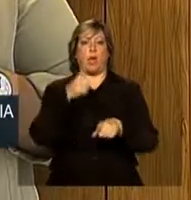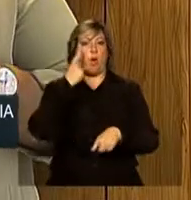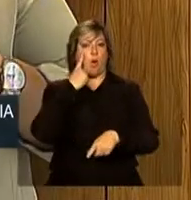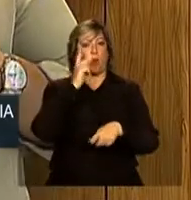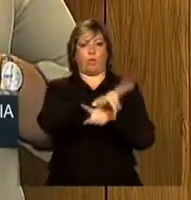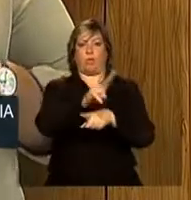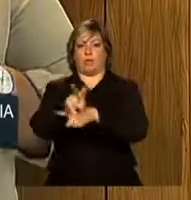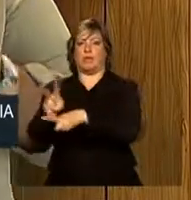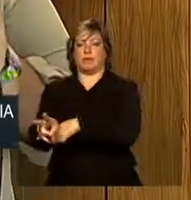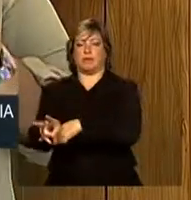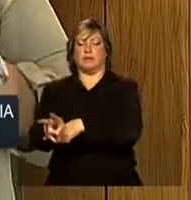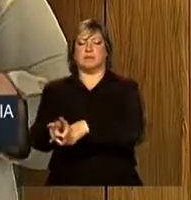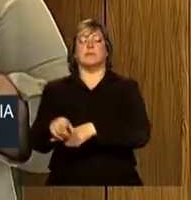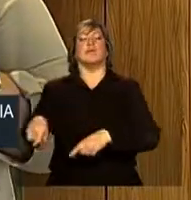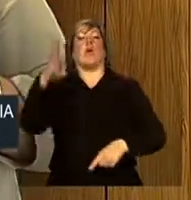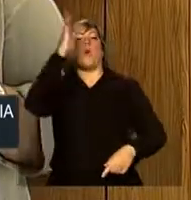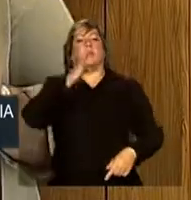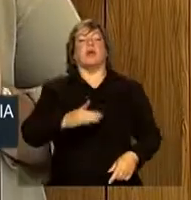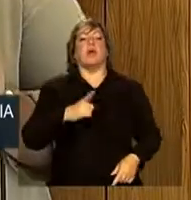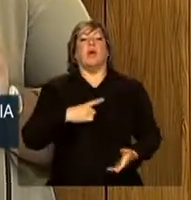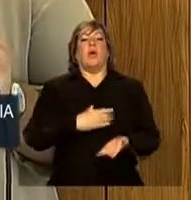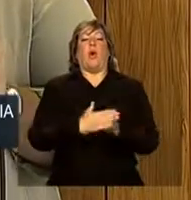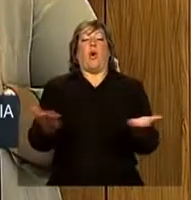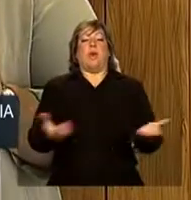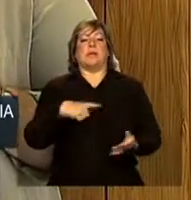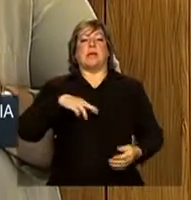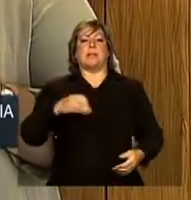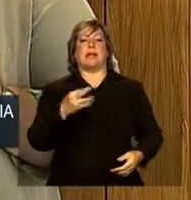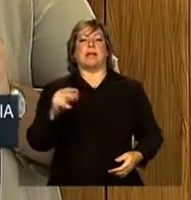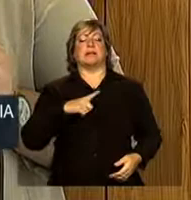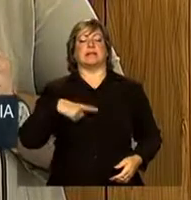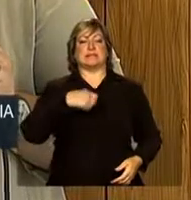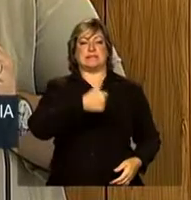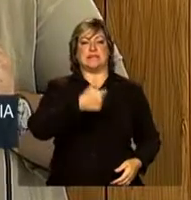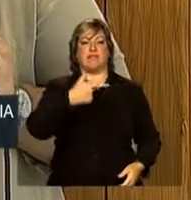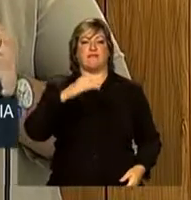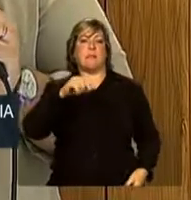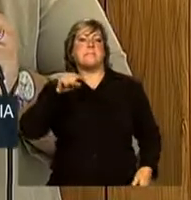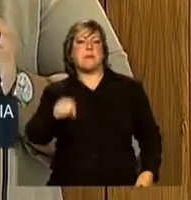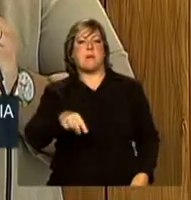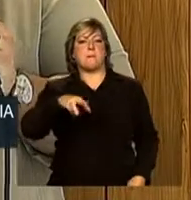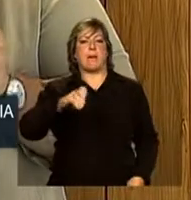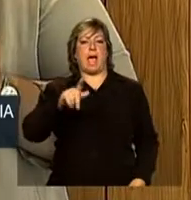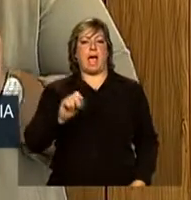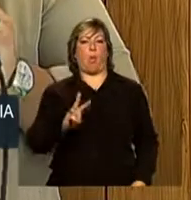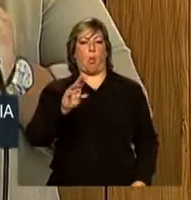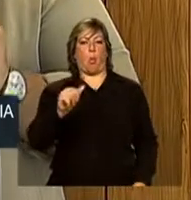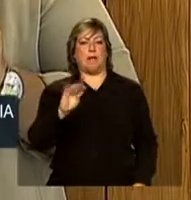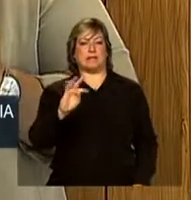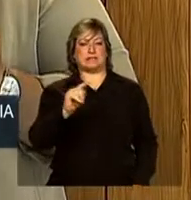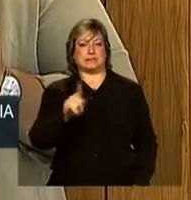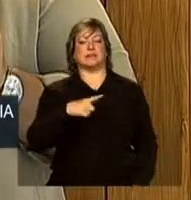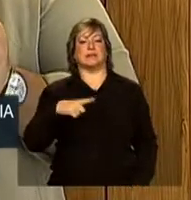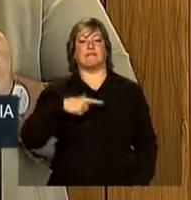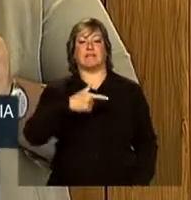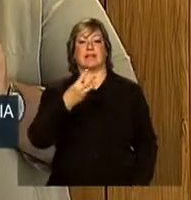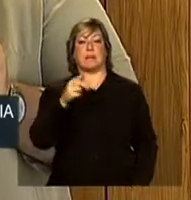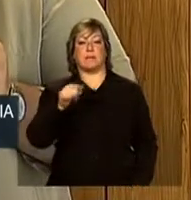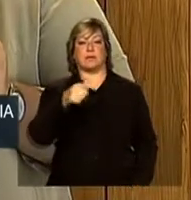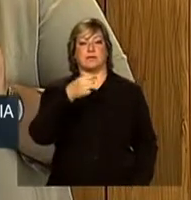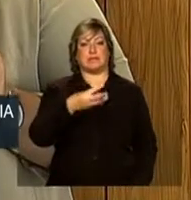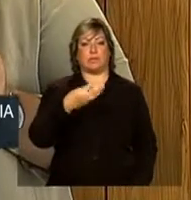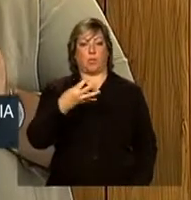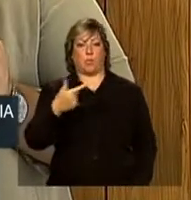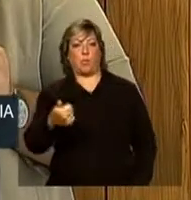ela colocou, que o Brasil tem hoje uma matriz de 120 mil megawatts e que 22 mil e 341 vão